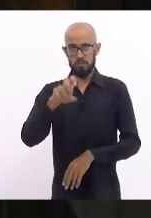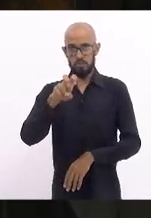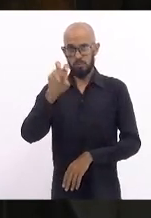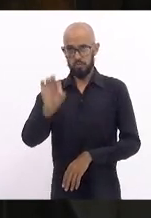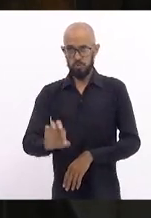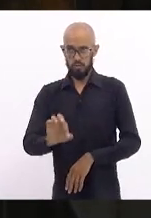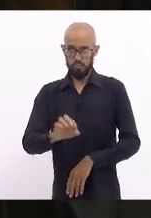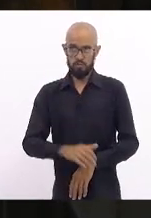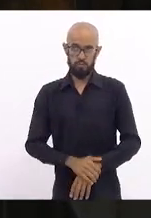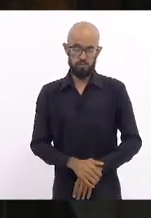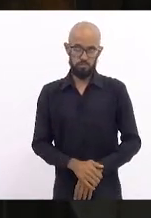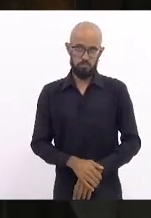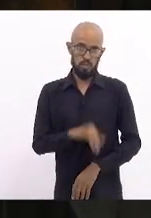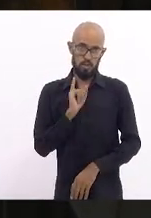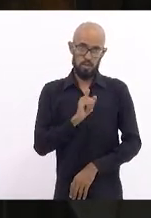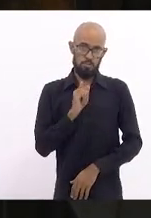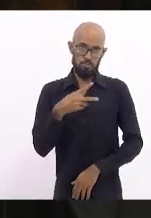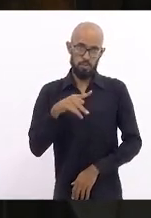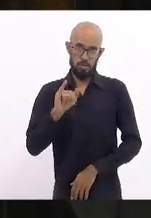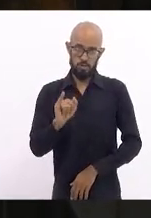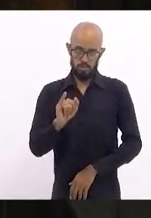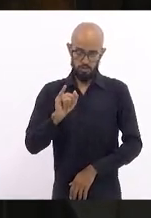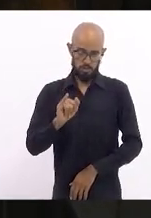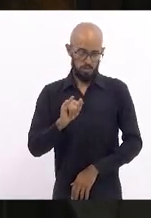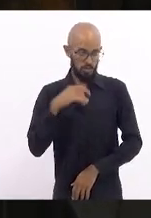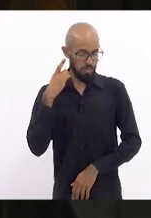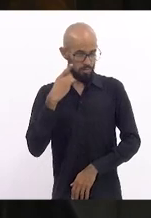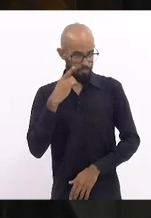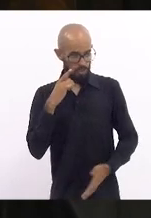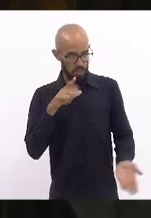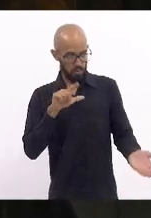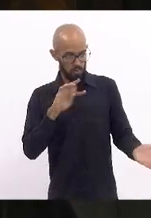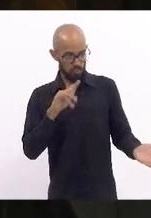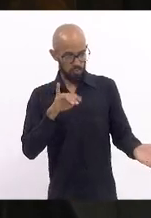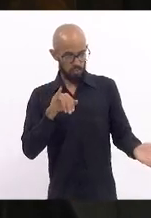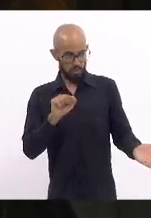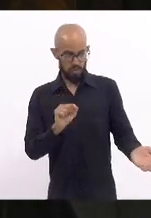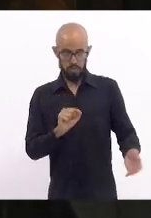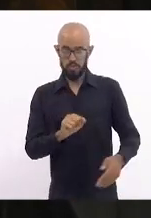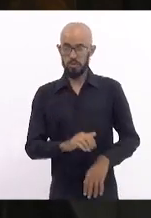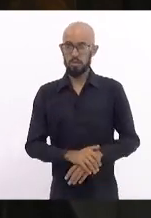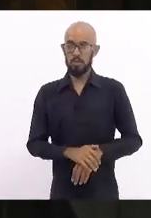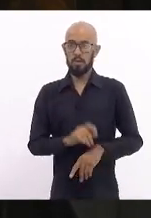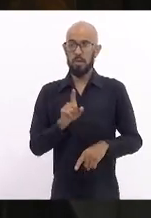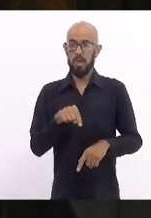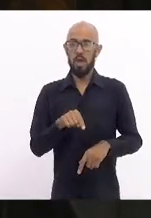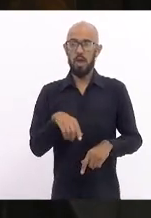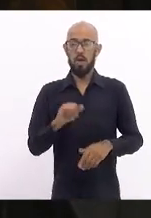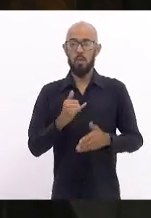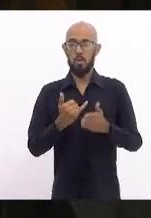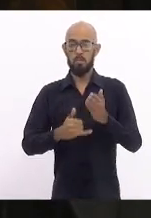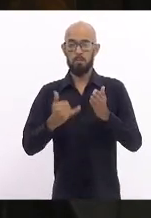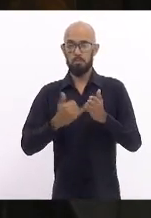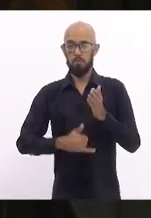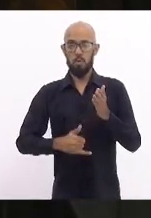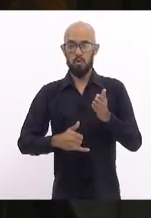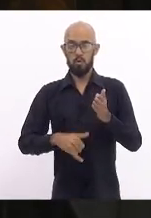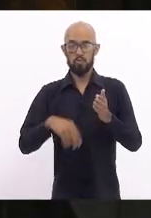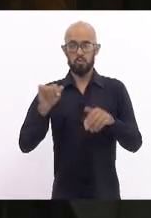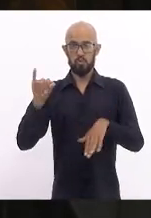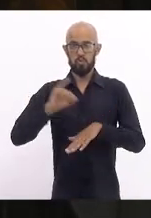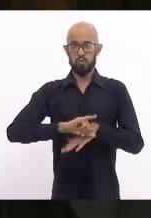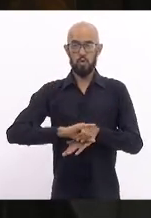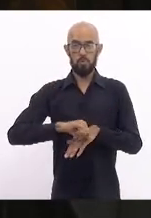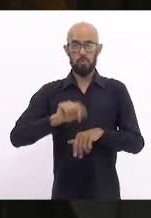IPI, deputada Lucinha, é um imposto sobre propriedade